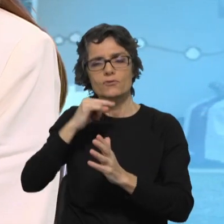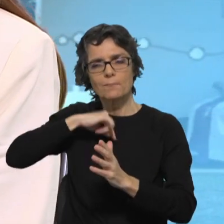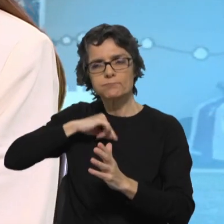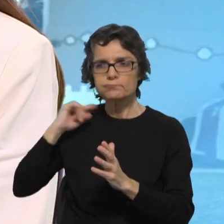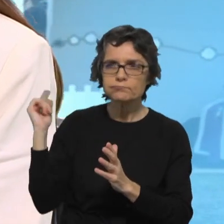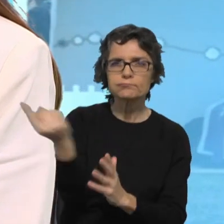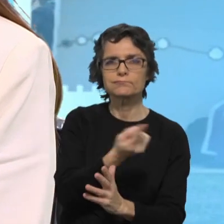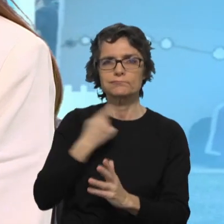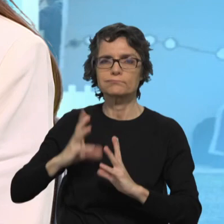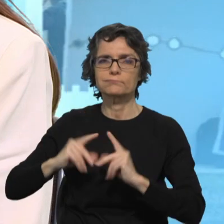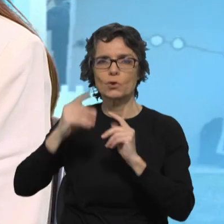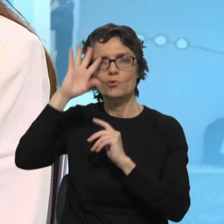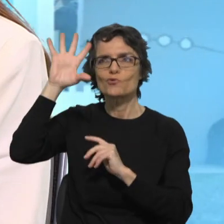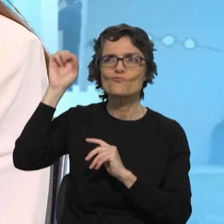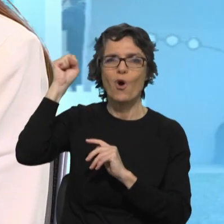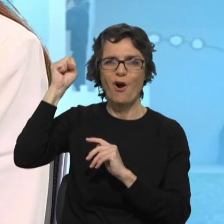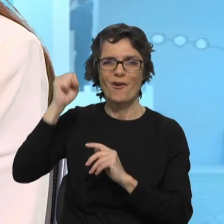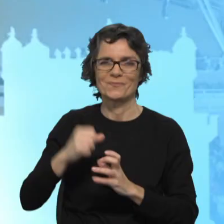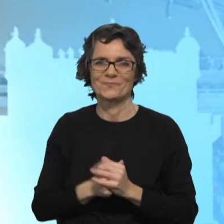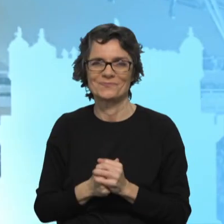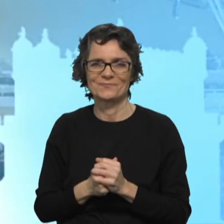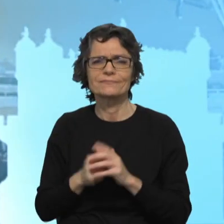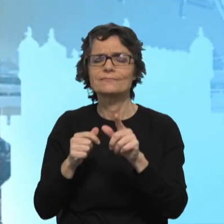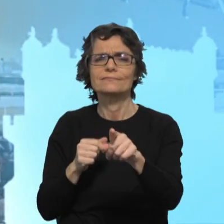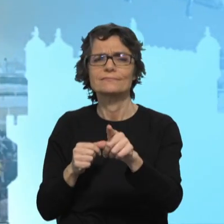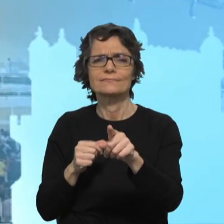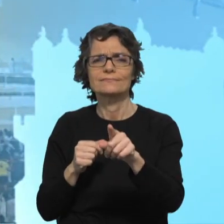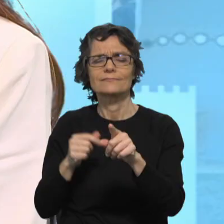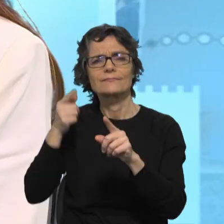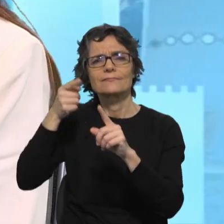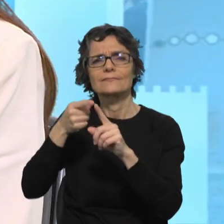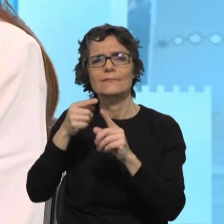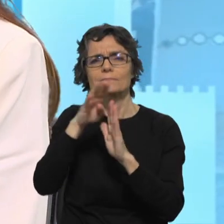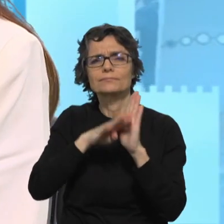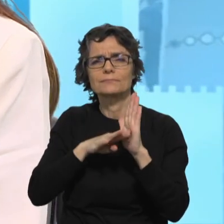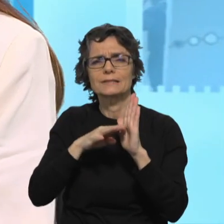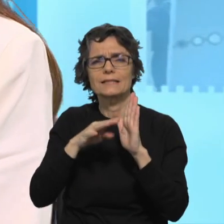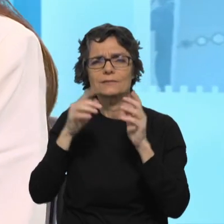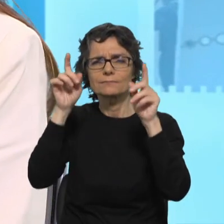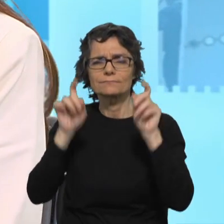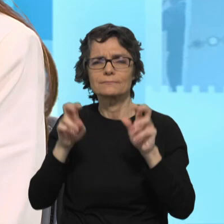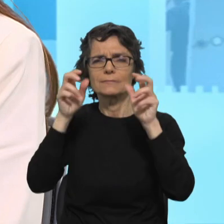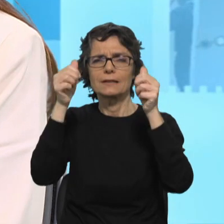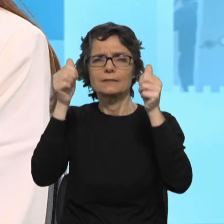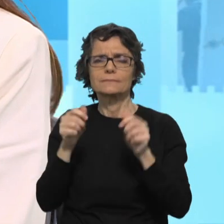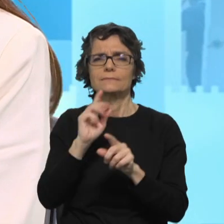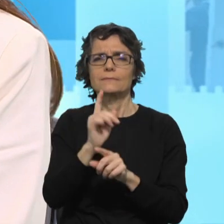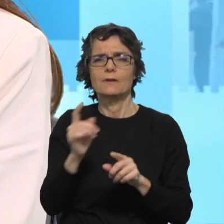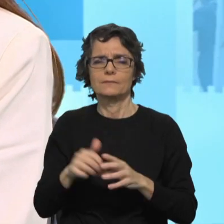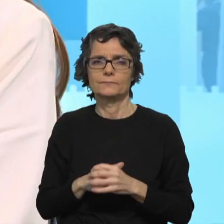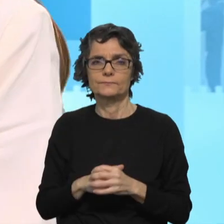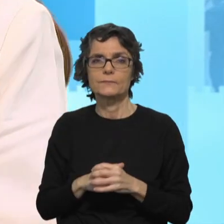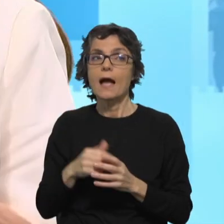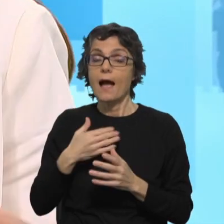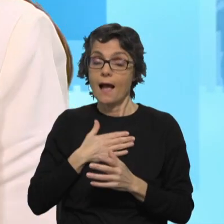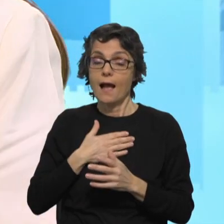os seus sonhos. E que destino terá esse manifesto? Temos pensado e temos sido desafiados quando vamos falando dele. Acho que vai ter um